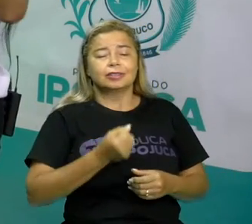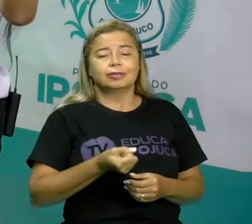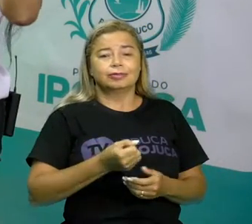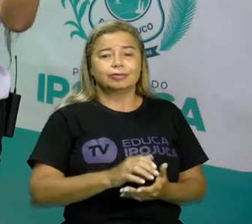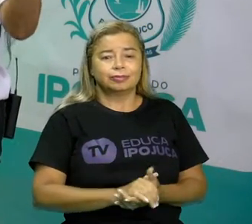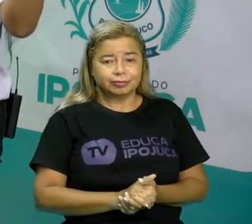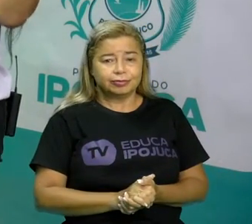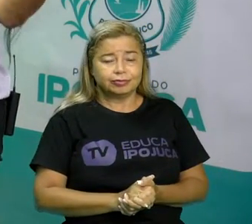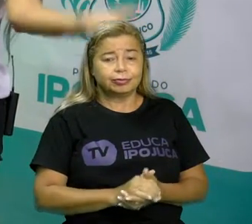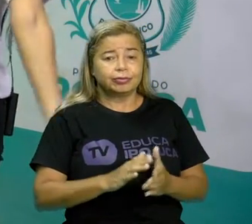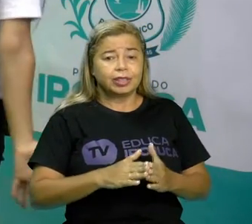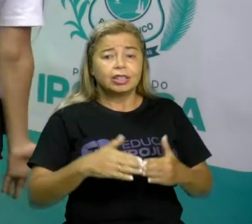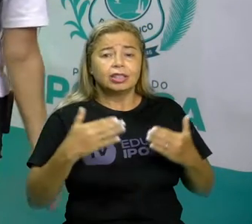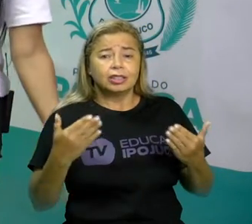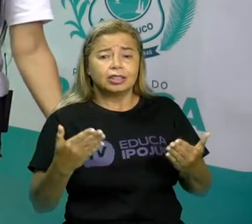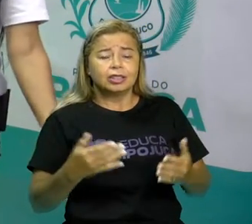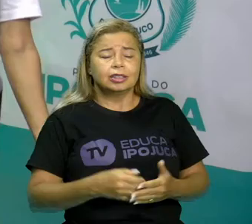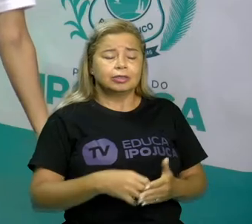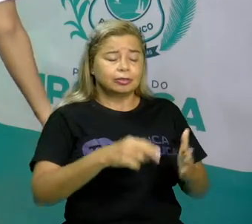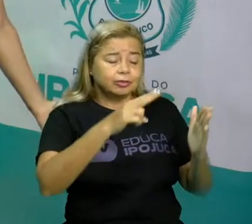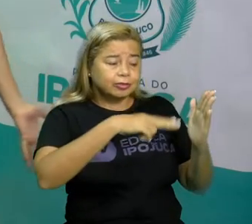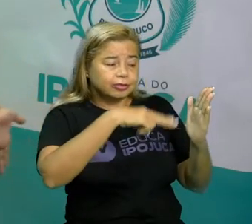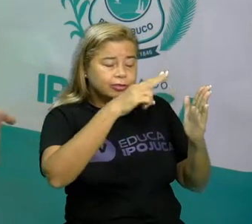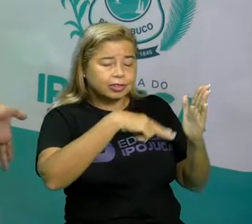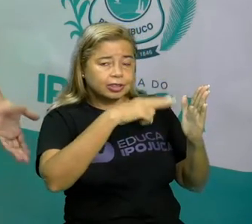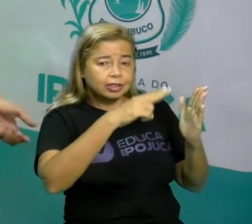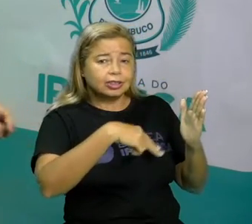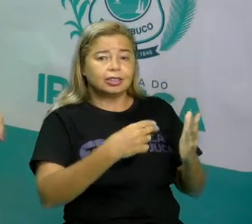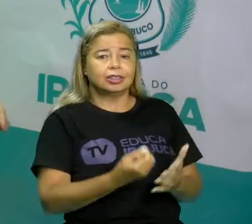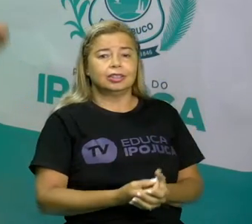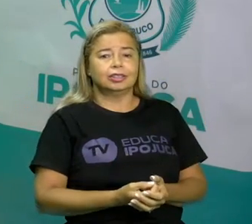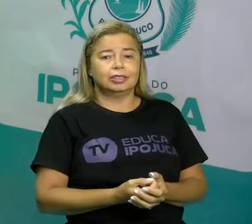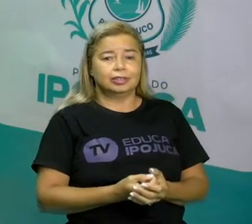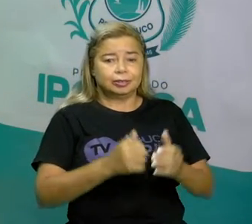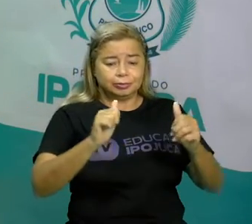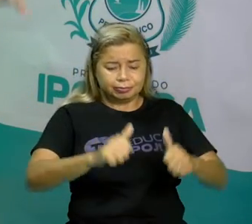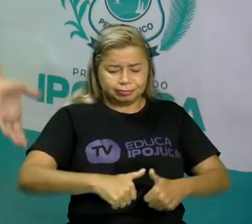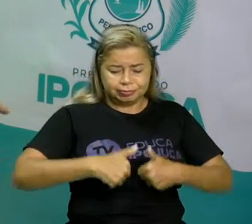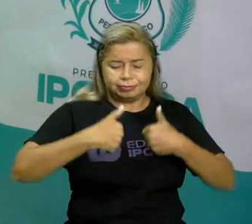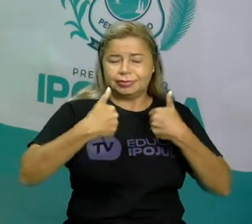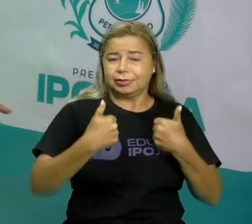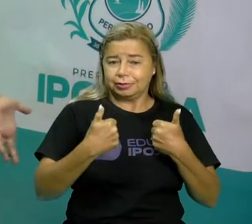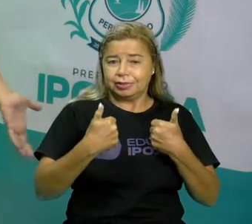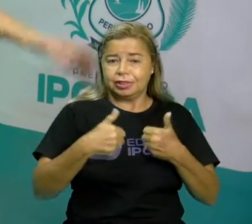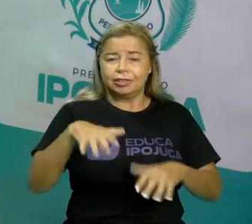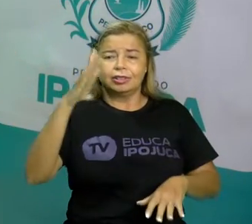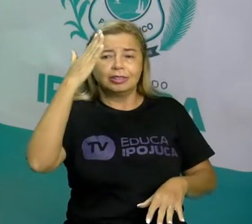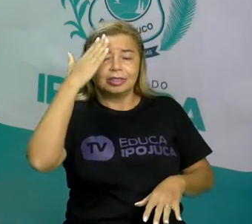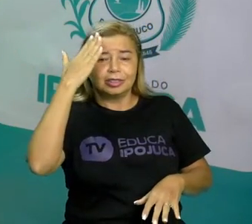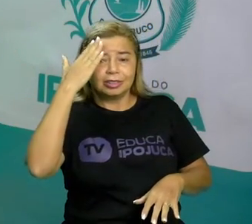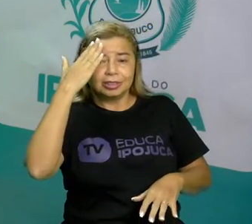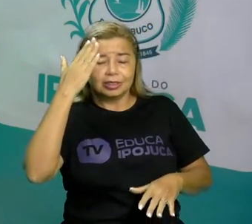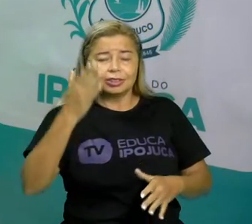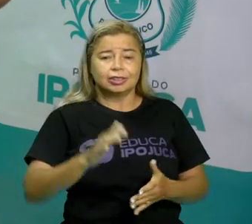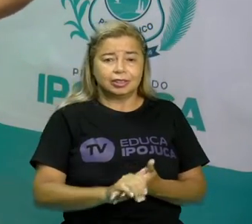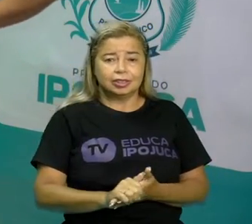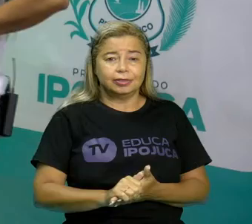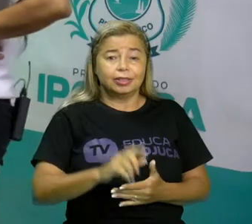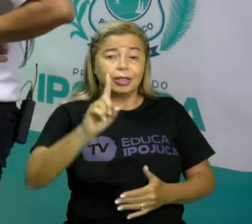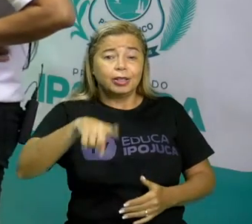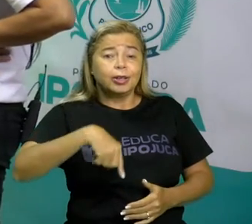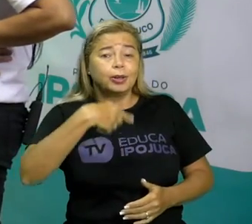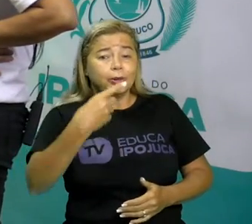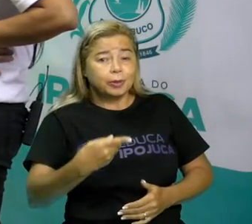tudo isso que nós precisamos aprender para compreender melhor tudo aquilo que nós estamos lendo. Vamos para mais uma historinha?